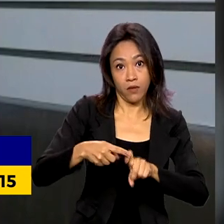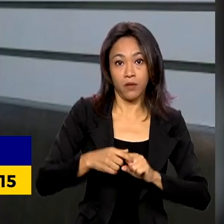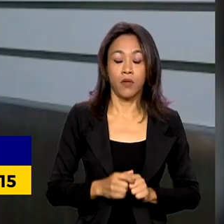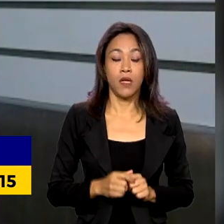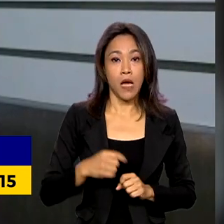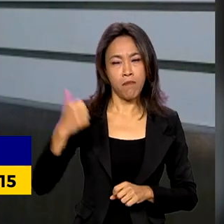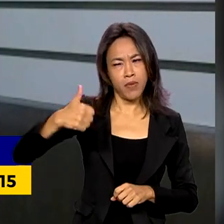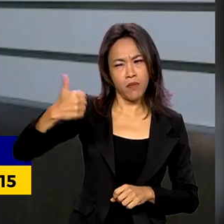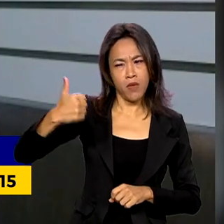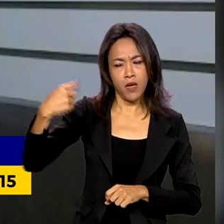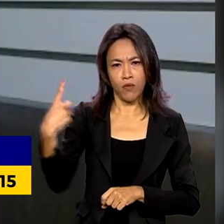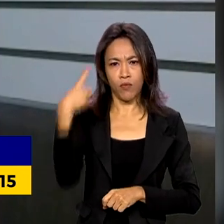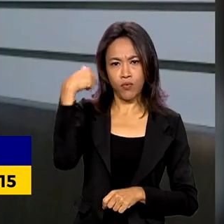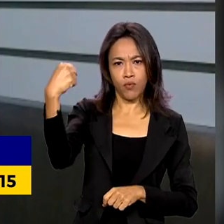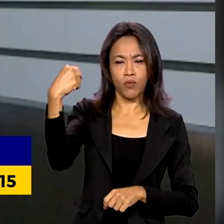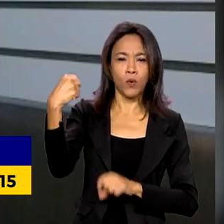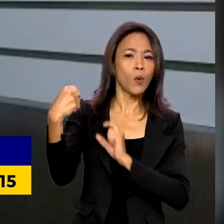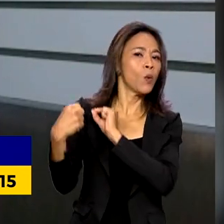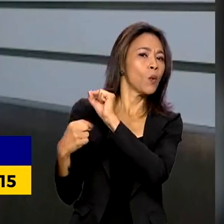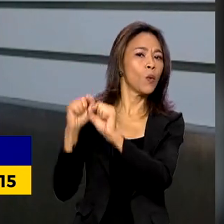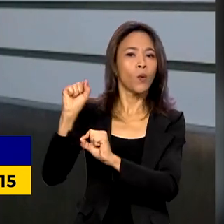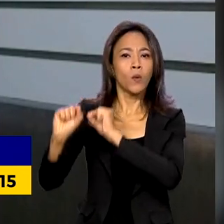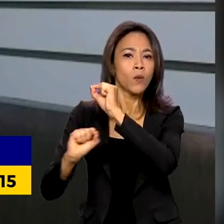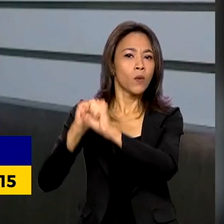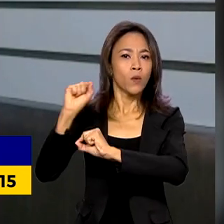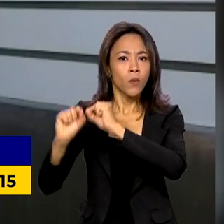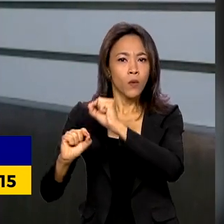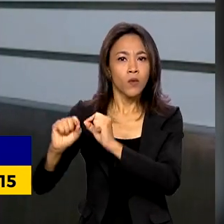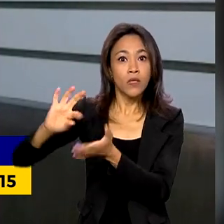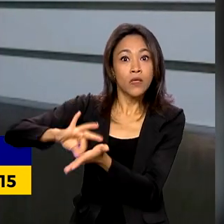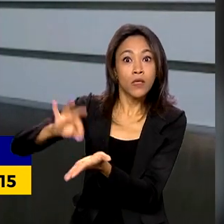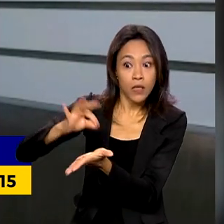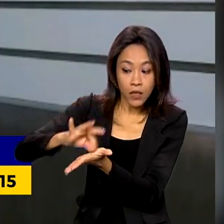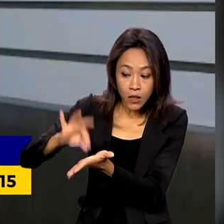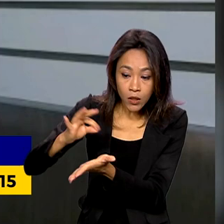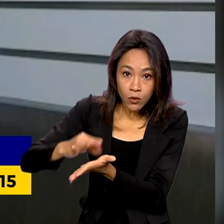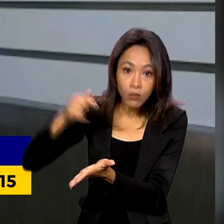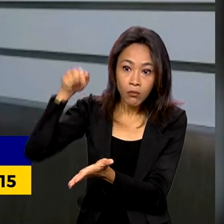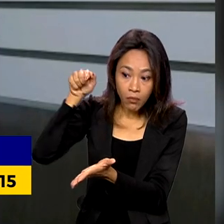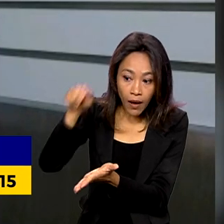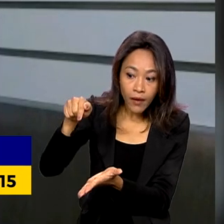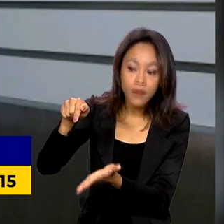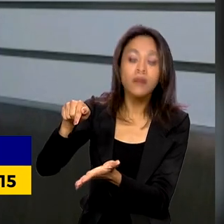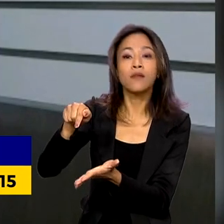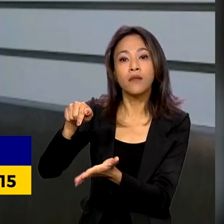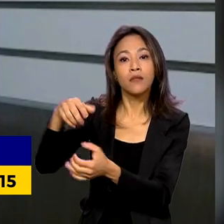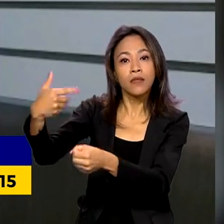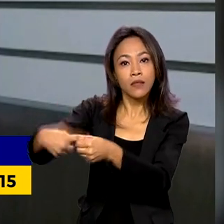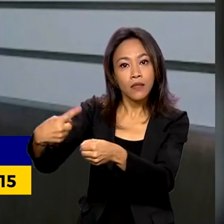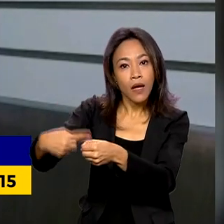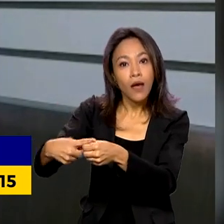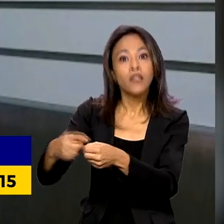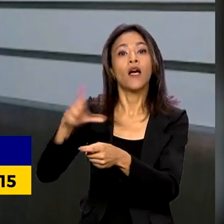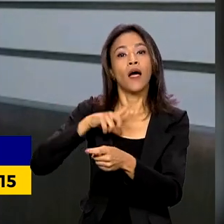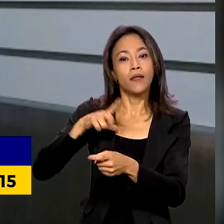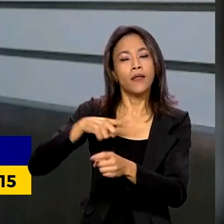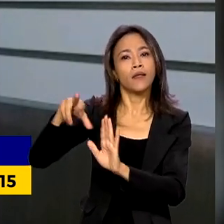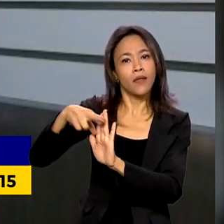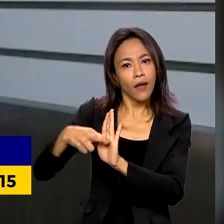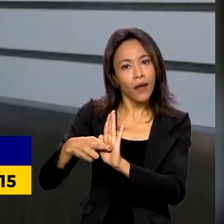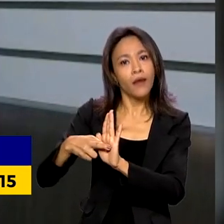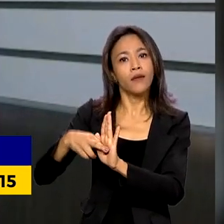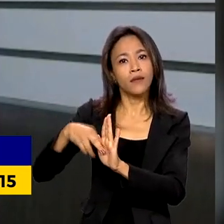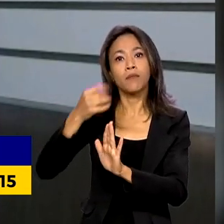processo entre os inscritos para essa cidade, aí tem os critérios de prioridade e eu